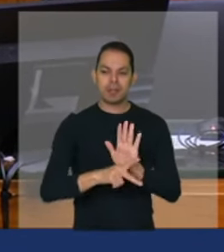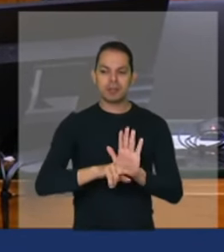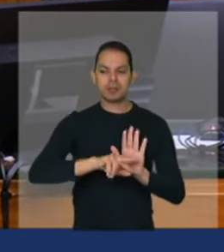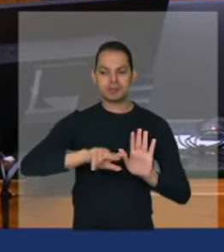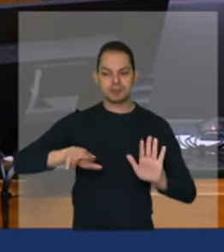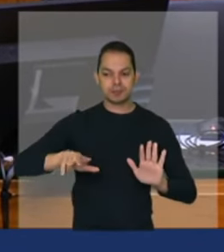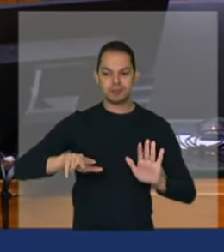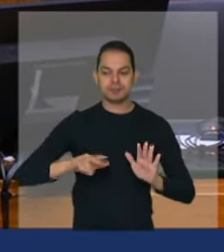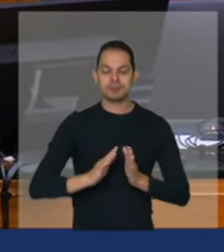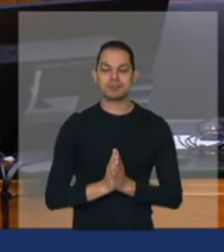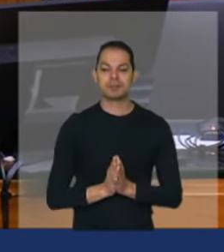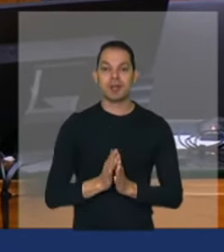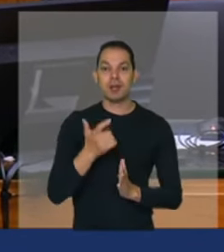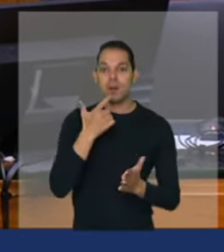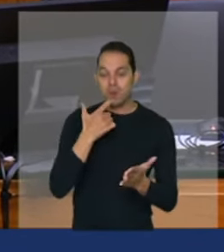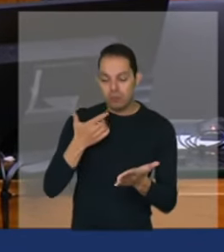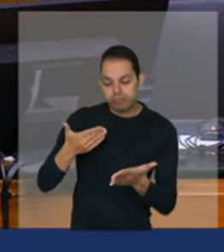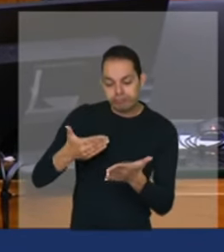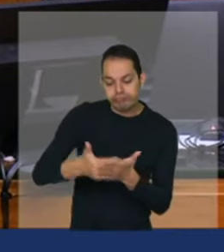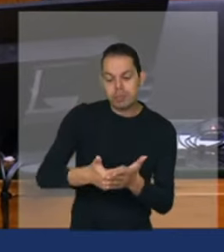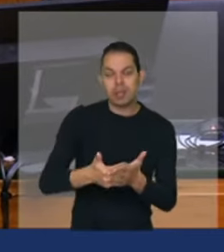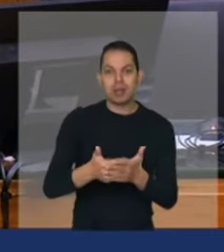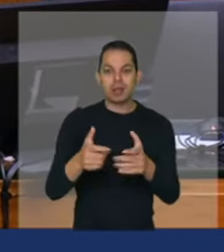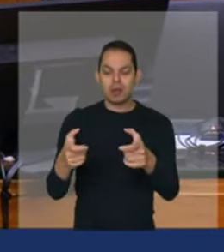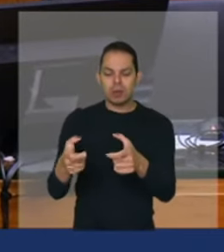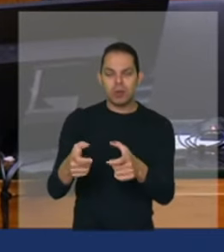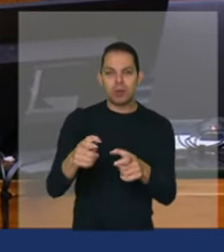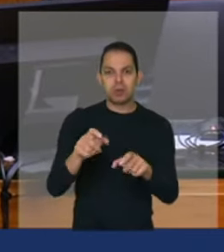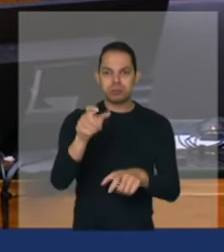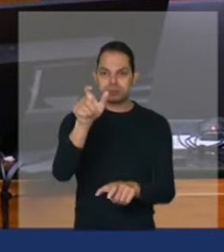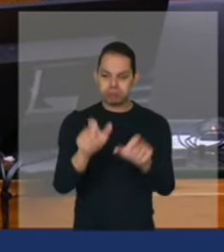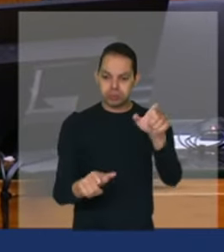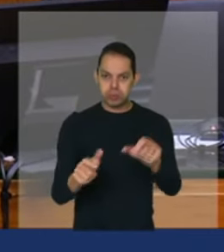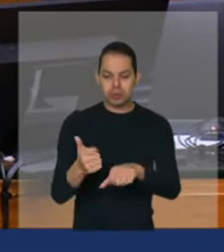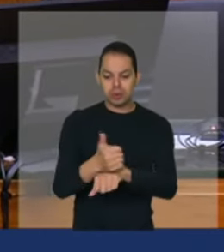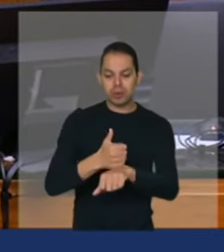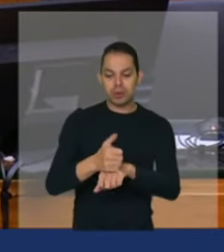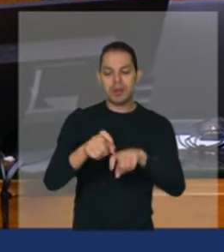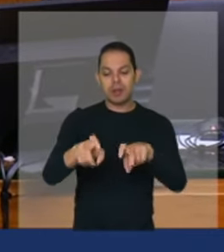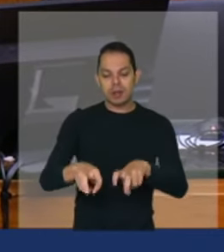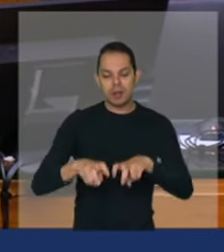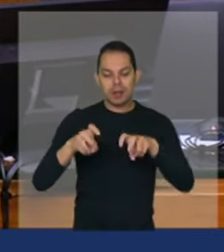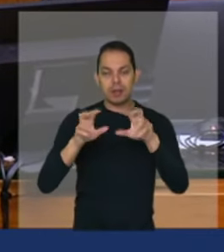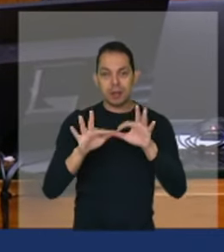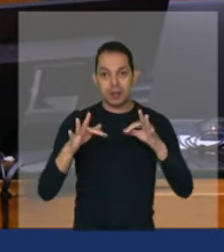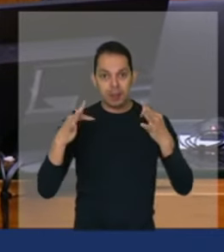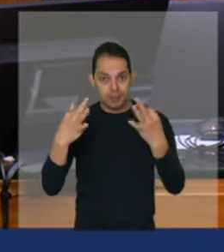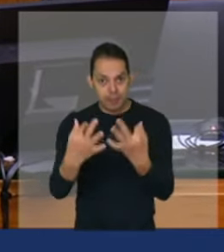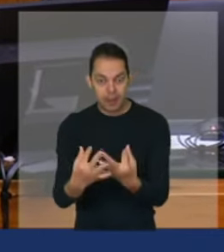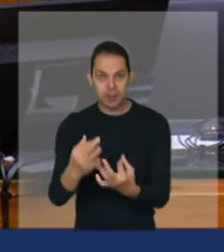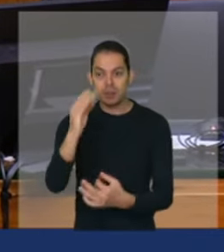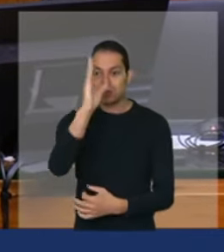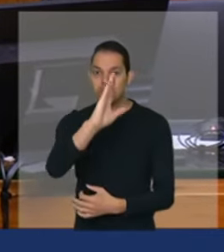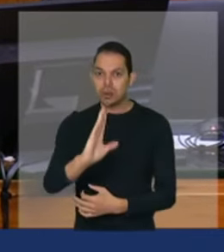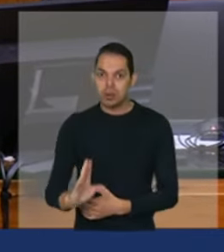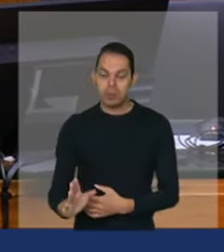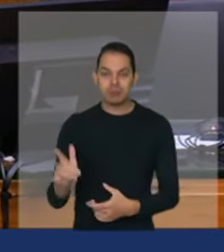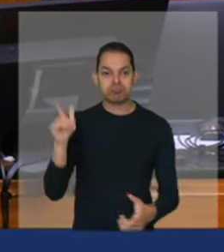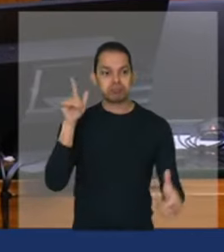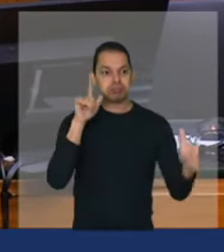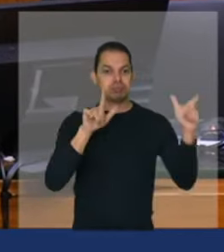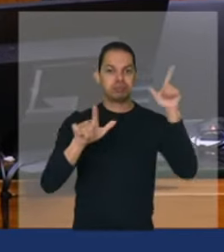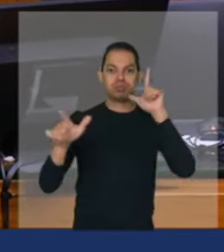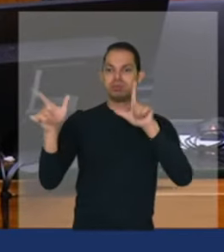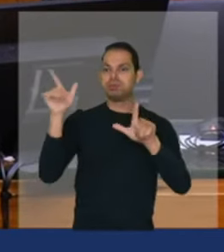breve, o pequeno trabalhador rural, a agricultura familiar e o Brasil poderão colher bons frutos para toda a